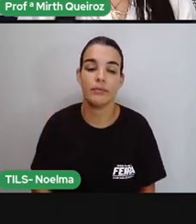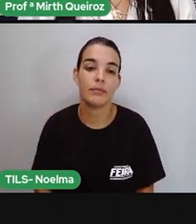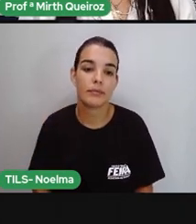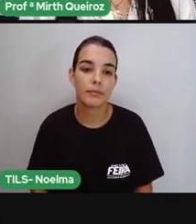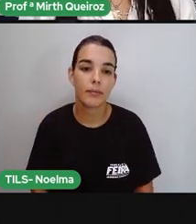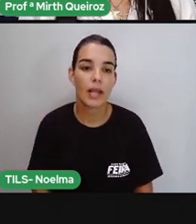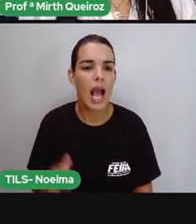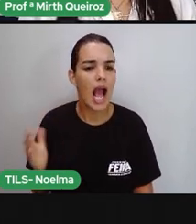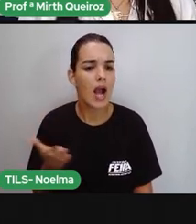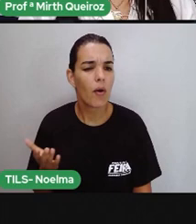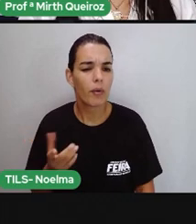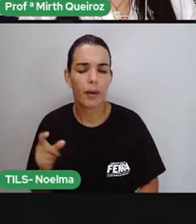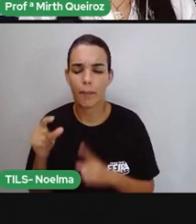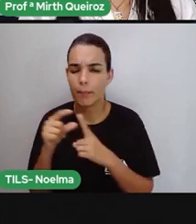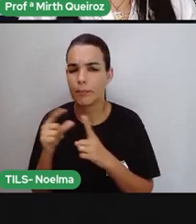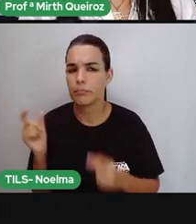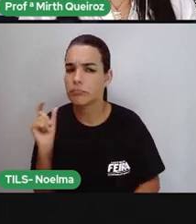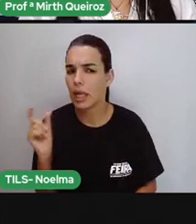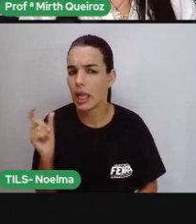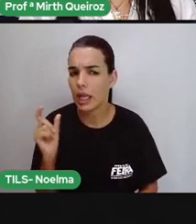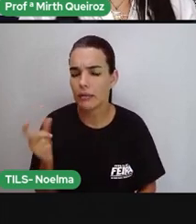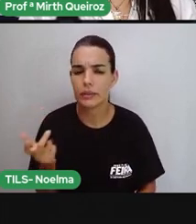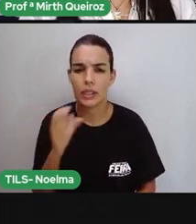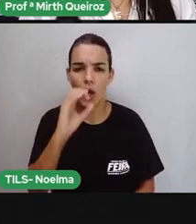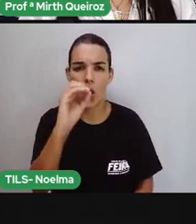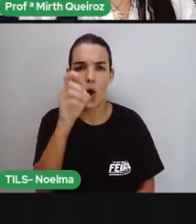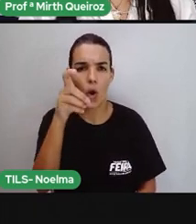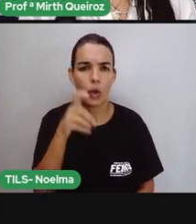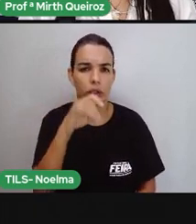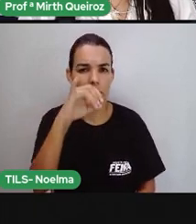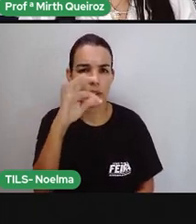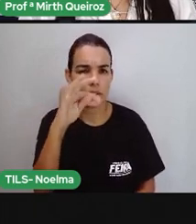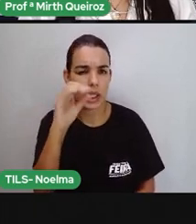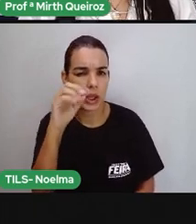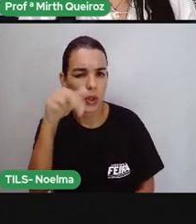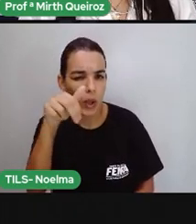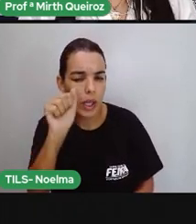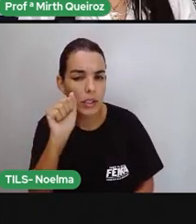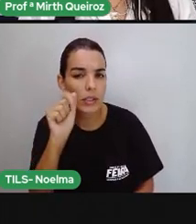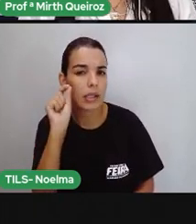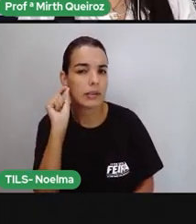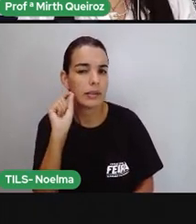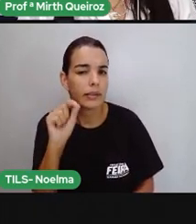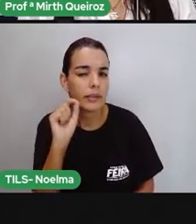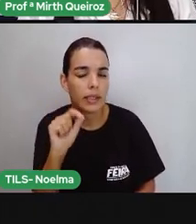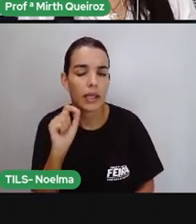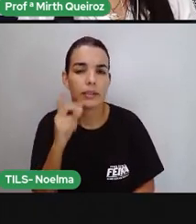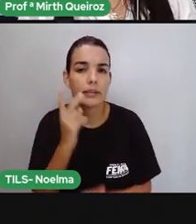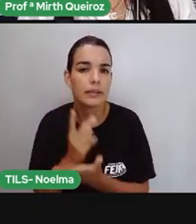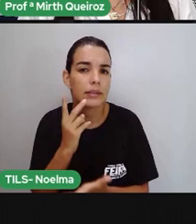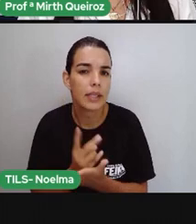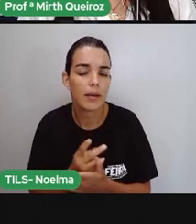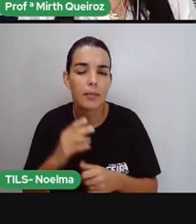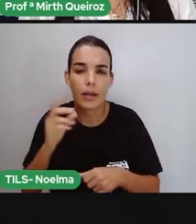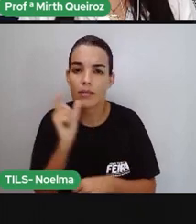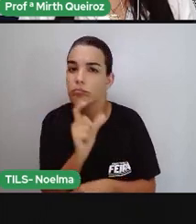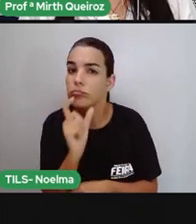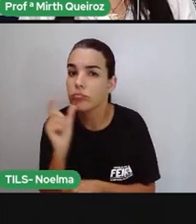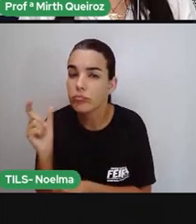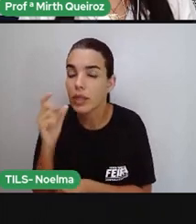Então, as palavras oxítonas são palavras em que a sílaba tônica sempre serão as